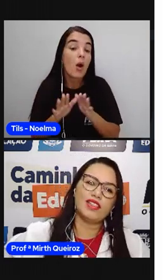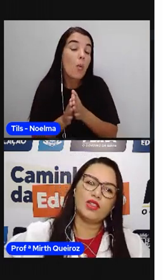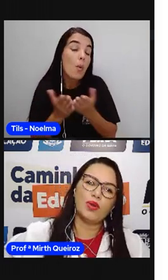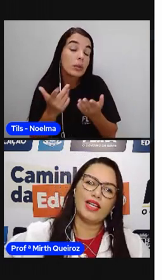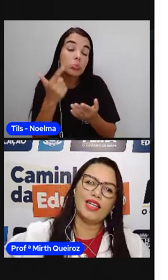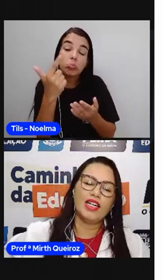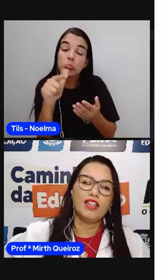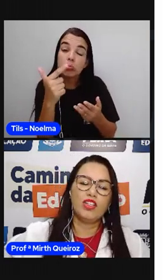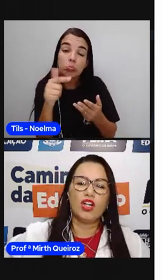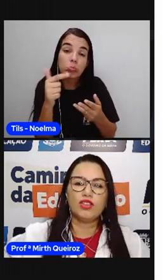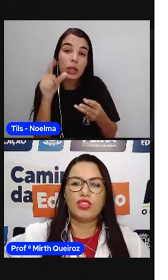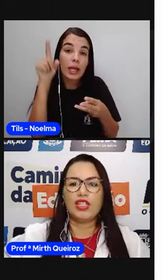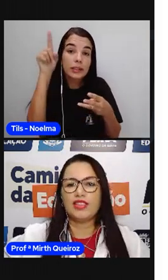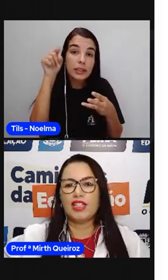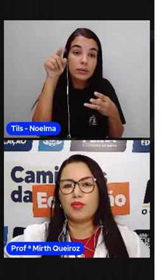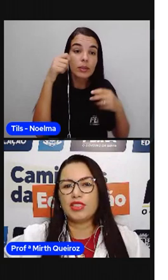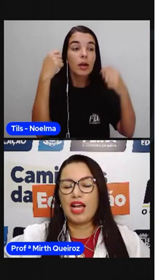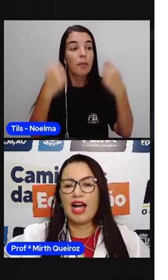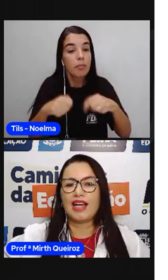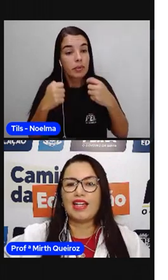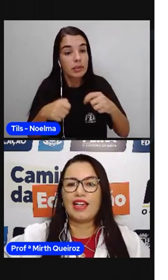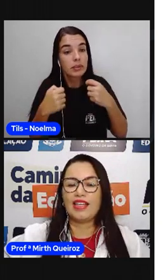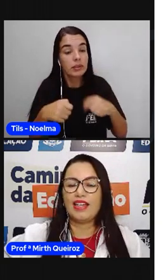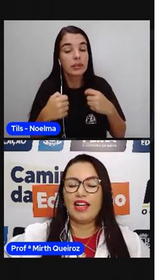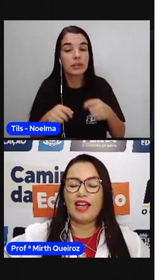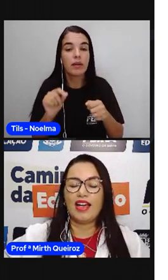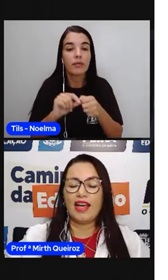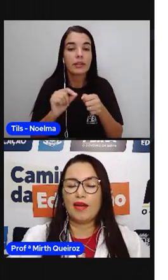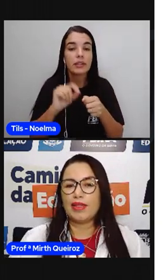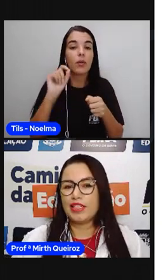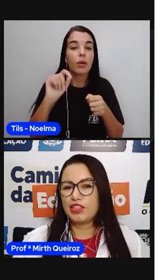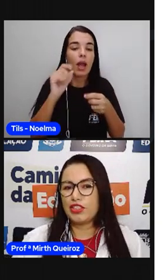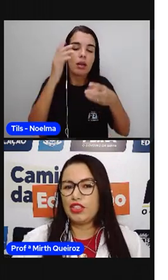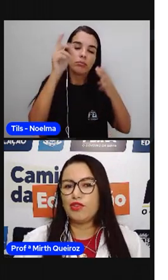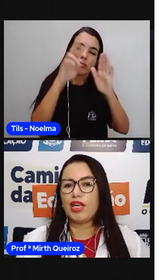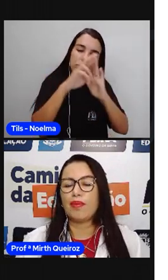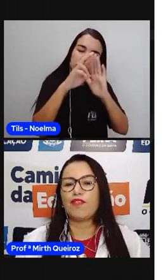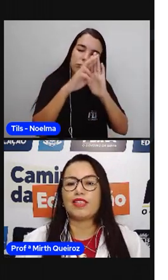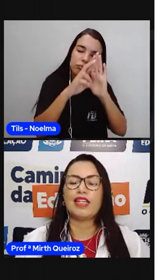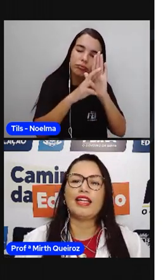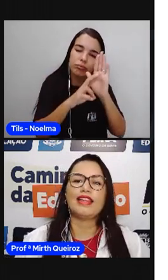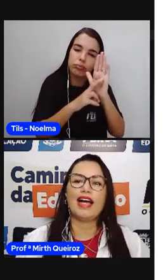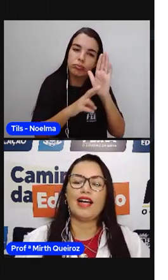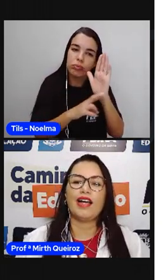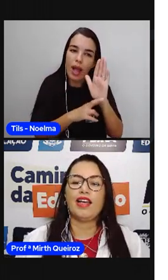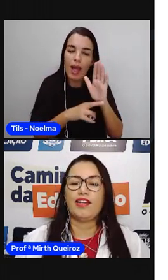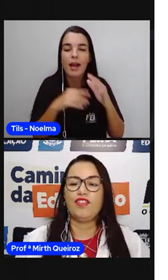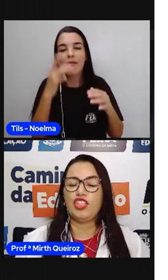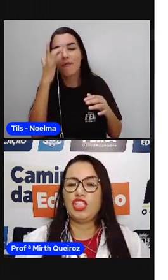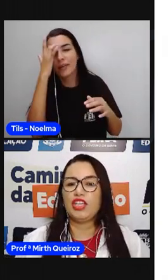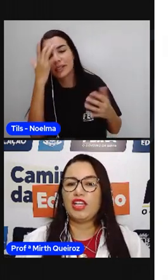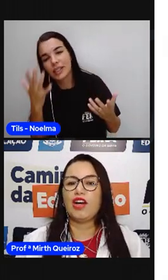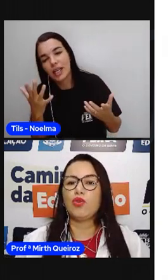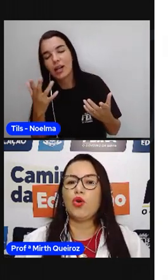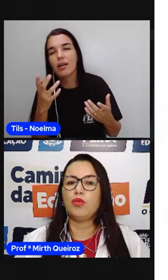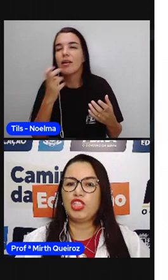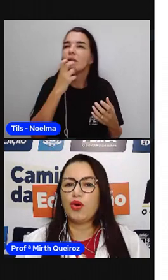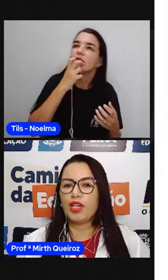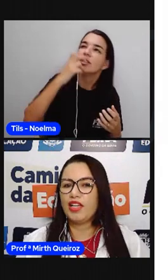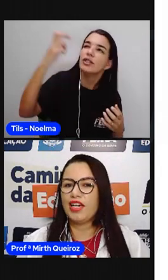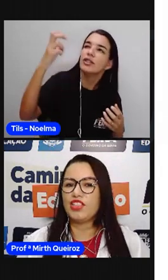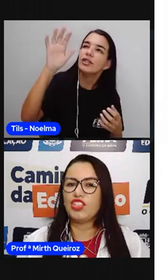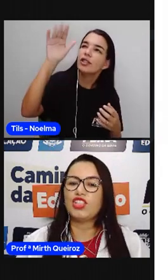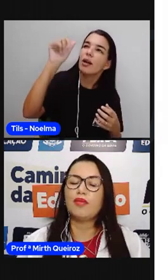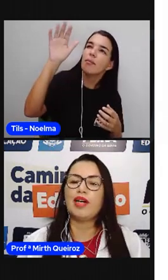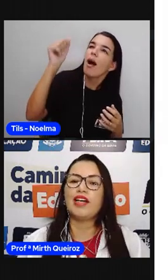não estiver acentuada, nós utilizamos aquele macetezinho, né? Para facilitar e fingir que é o nome